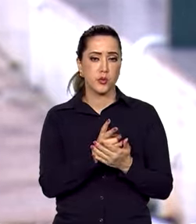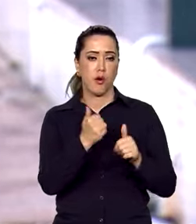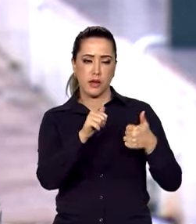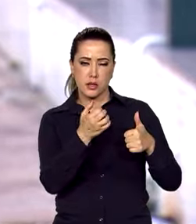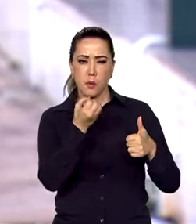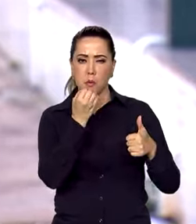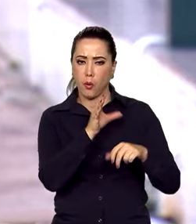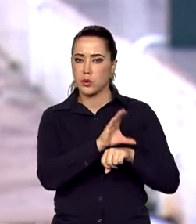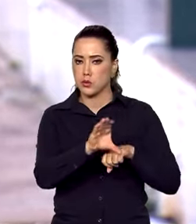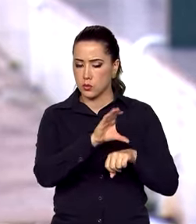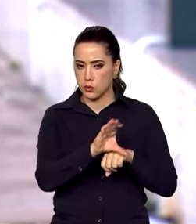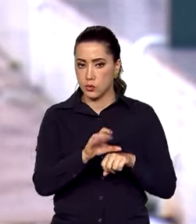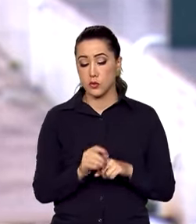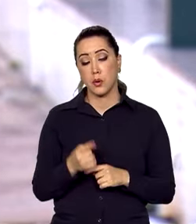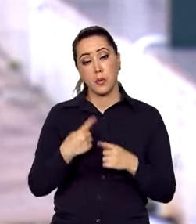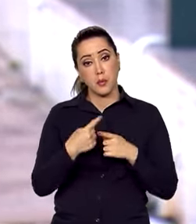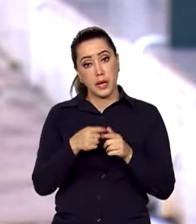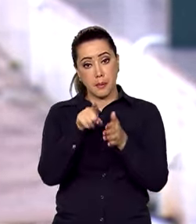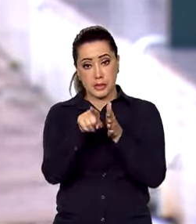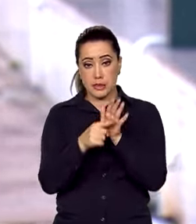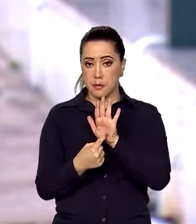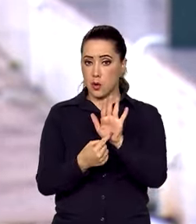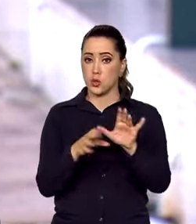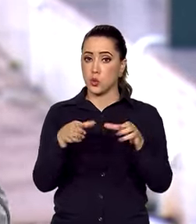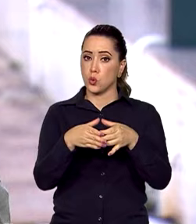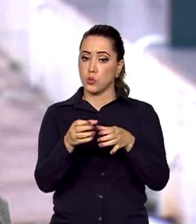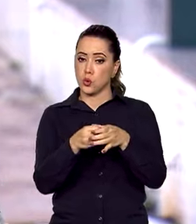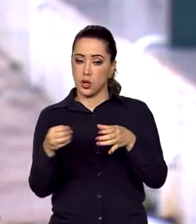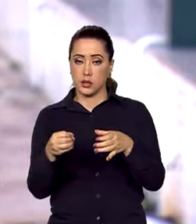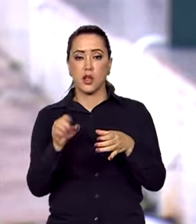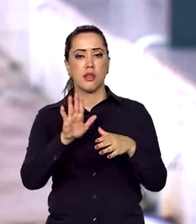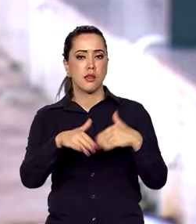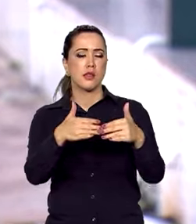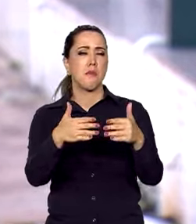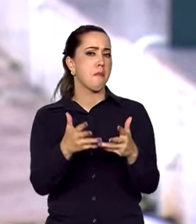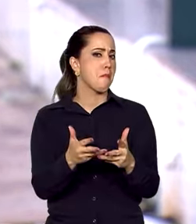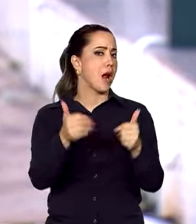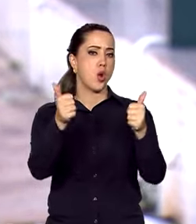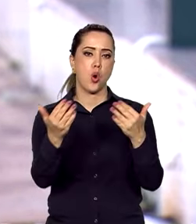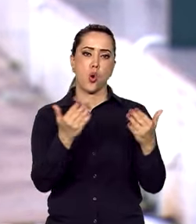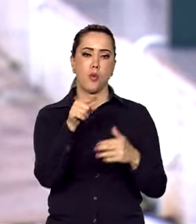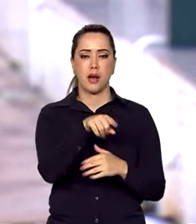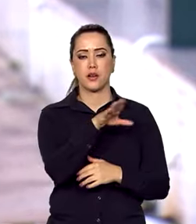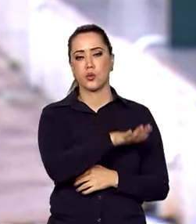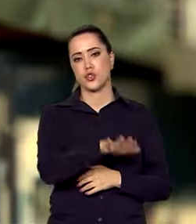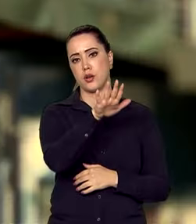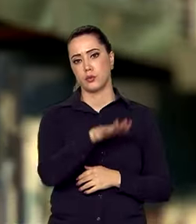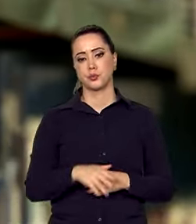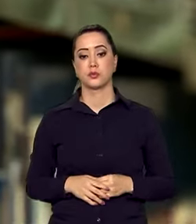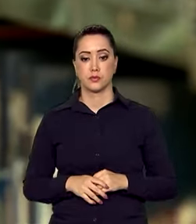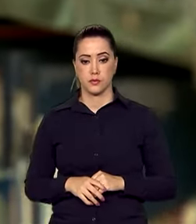resultados mostram que os estudantes cotistas têm um desempenho melhor nos testes do que os não cotistas.